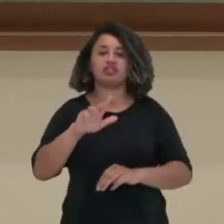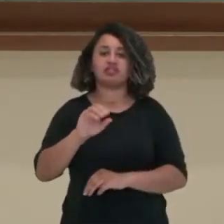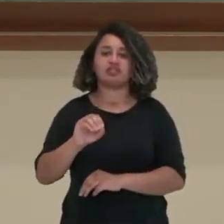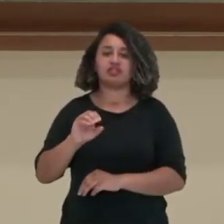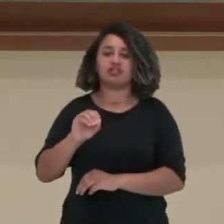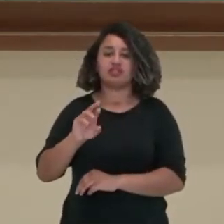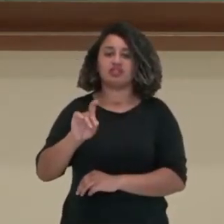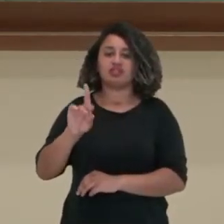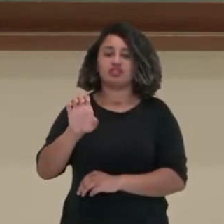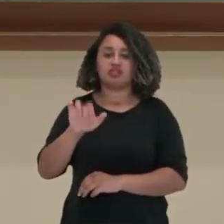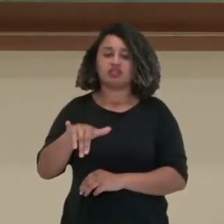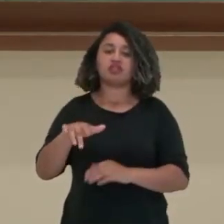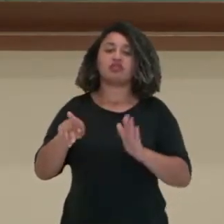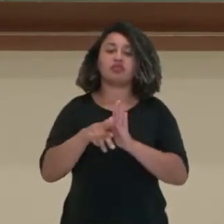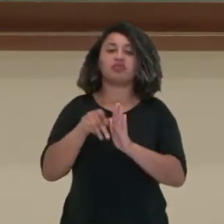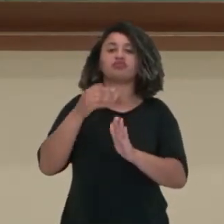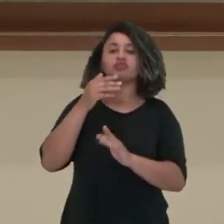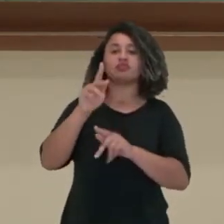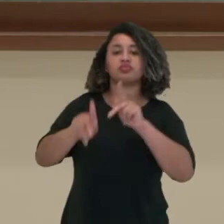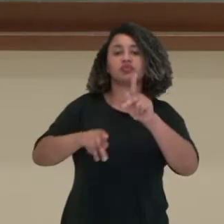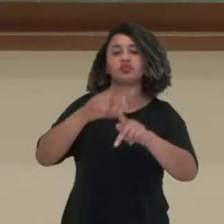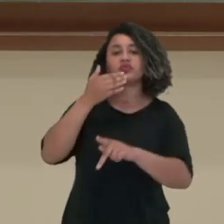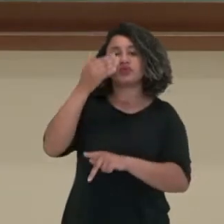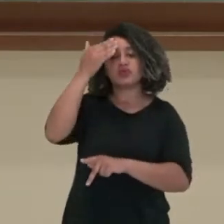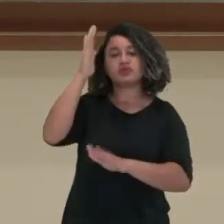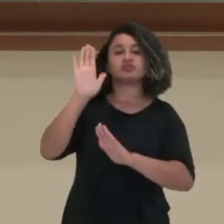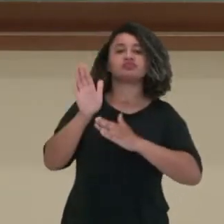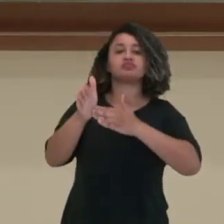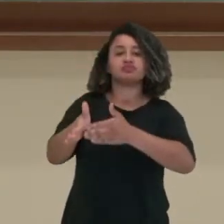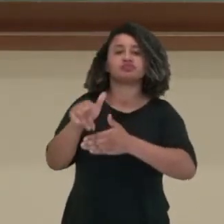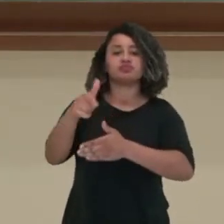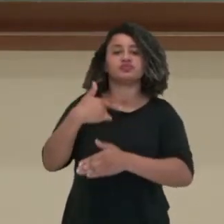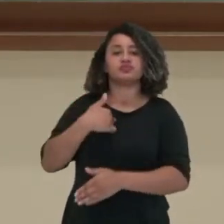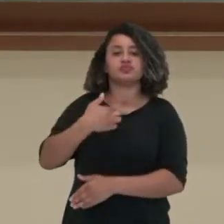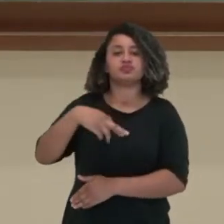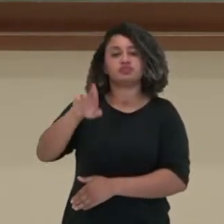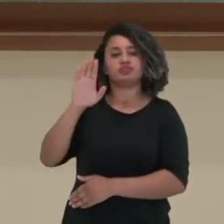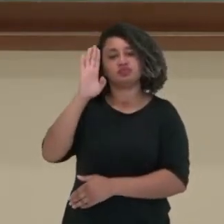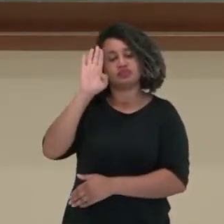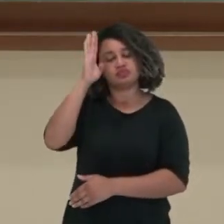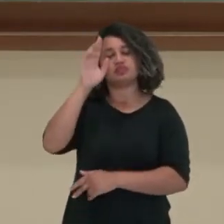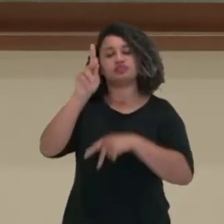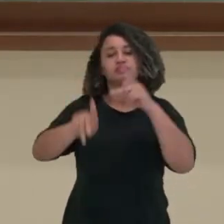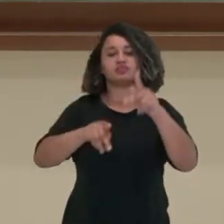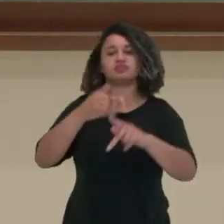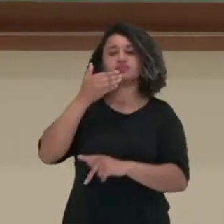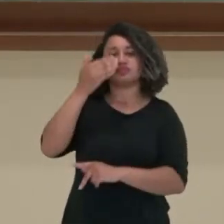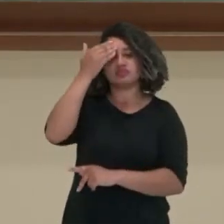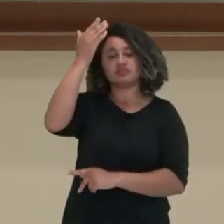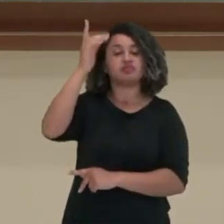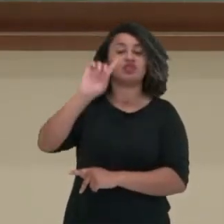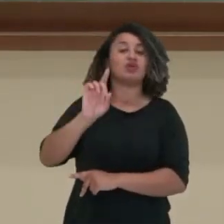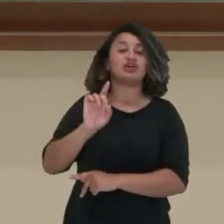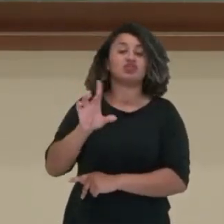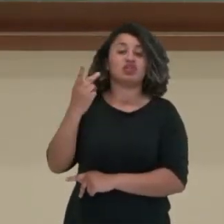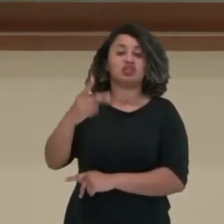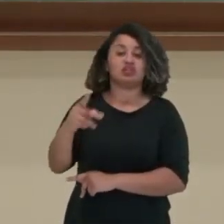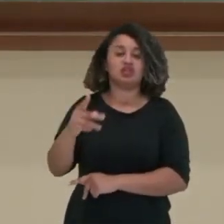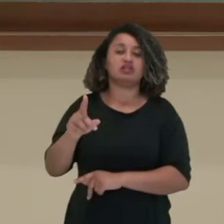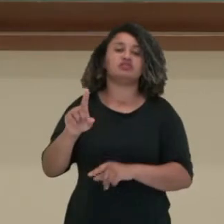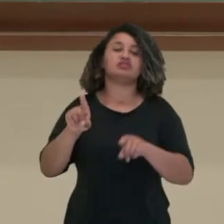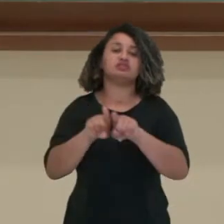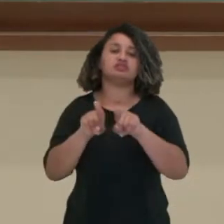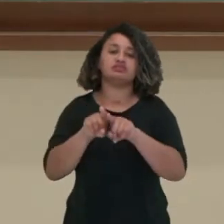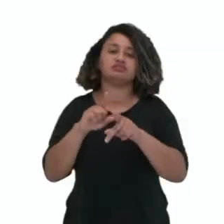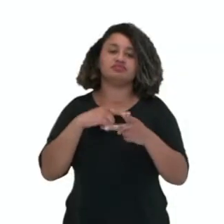religioso dos muçulmanos, daqueles que seguem o islamismo, principalmente a população árabe, mas não exclusivamente. Como nós